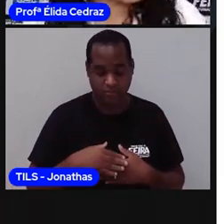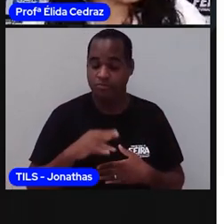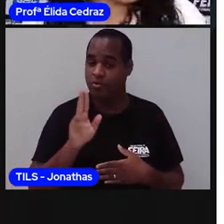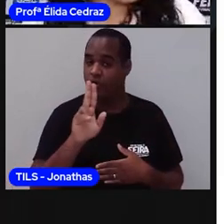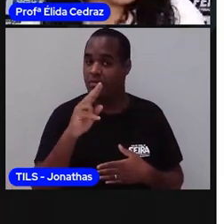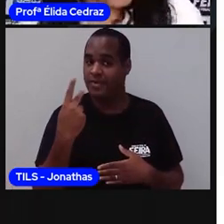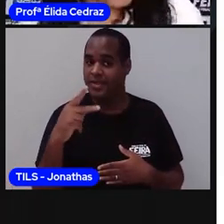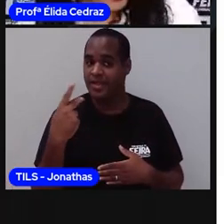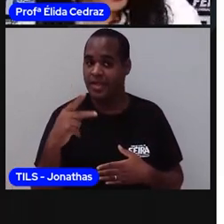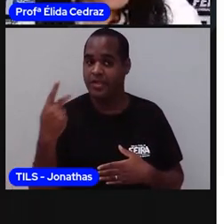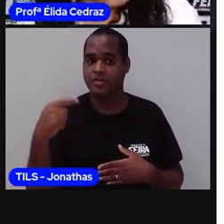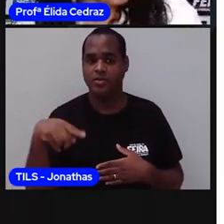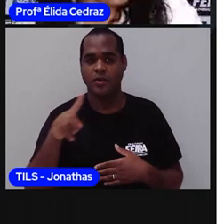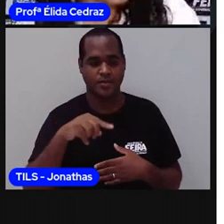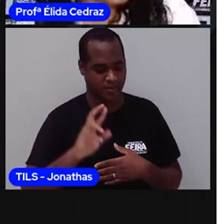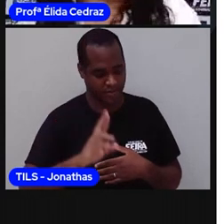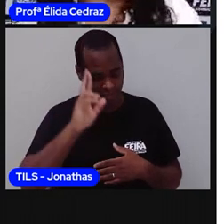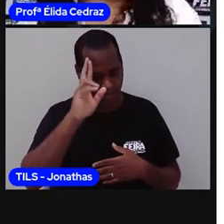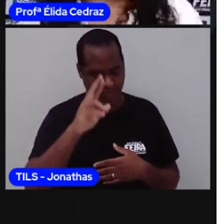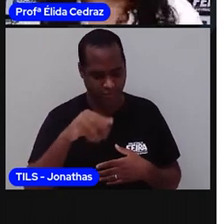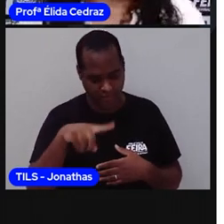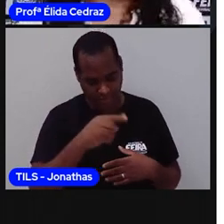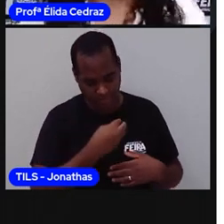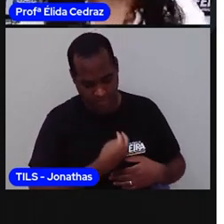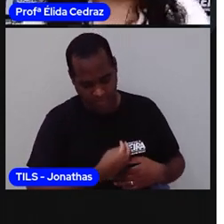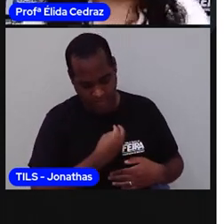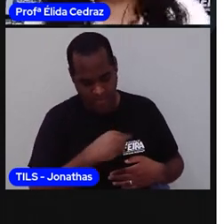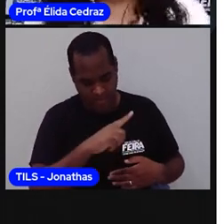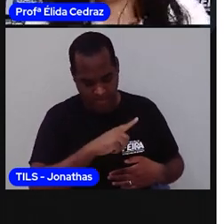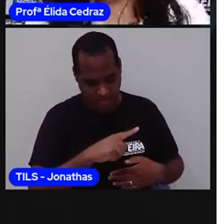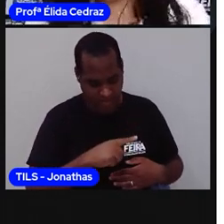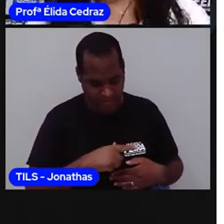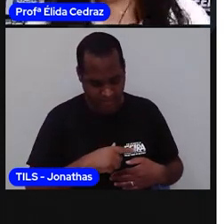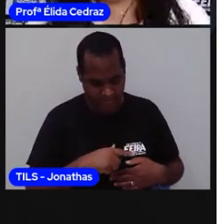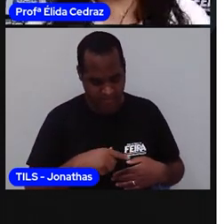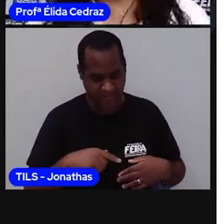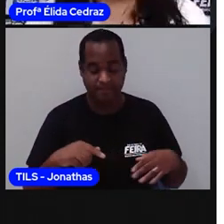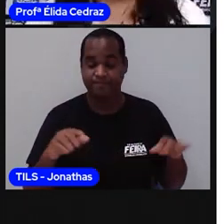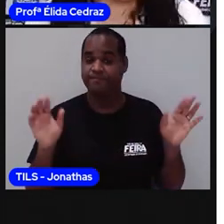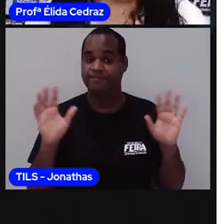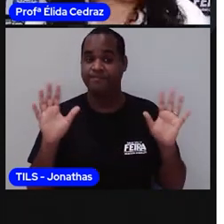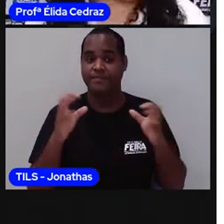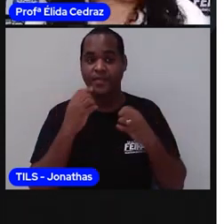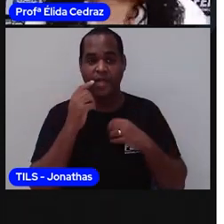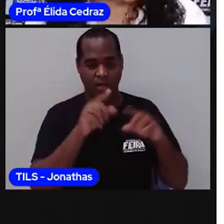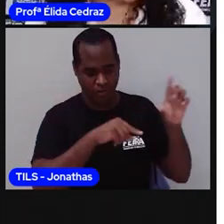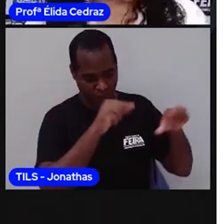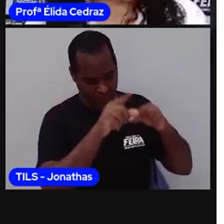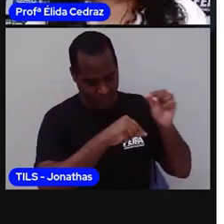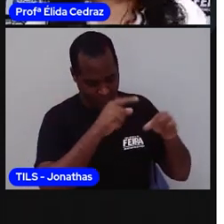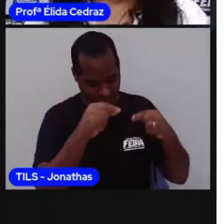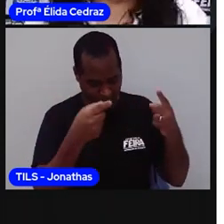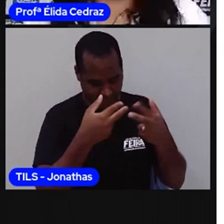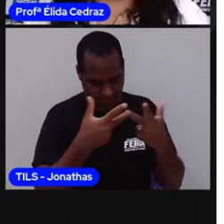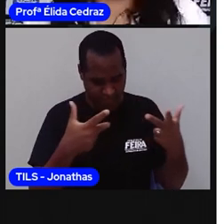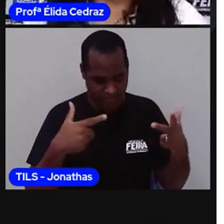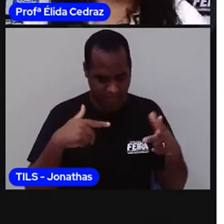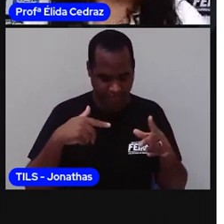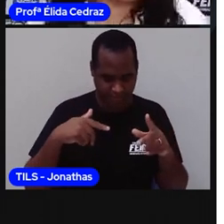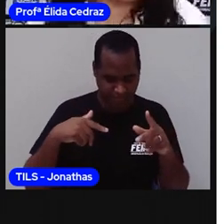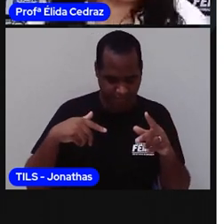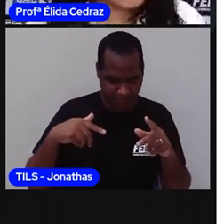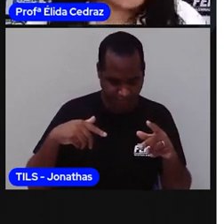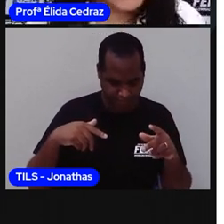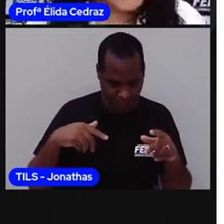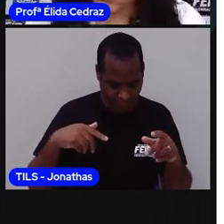a gente carrega para o resto da vida, alguém escolheu para homenagear alguém ou porque o nome